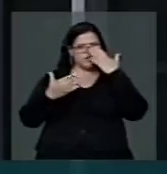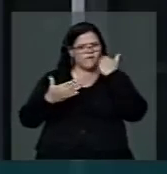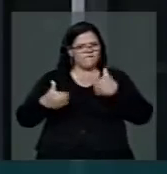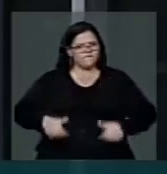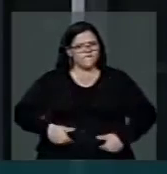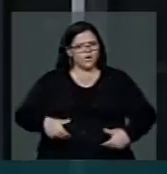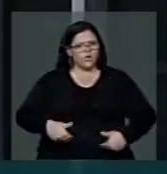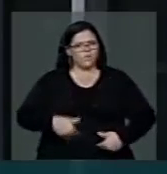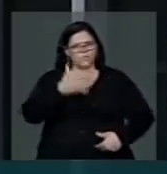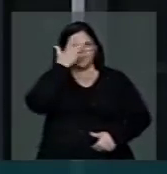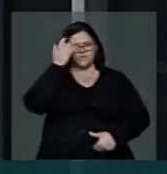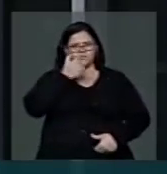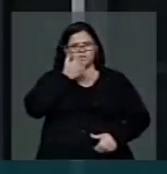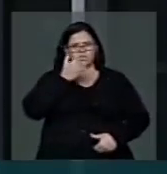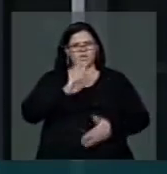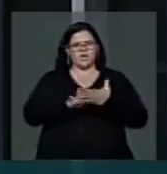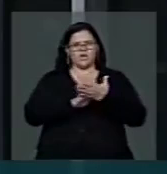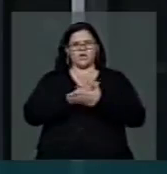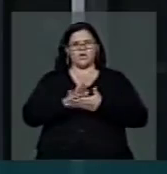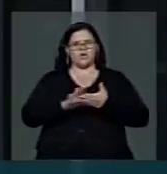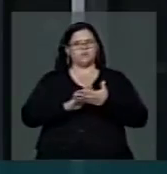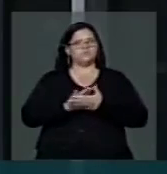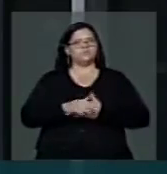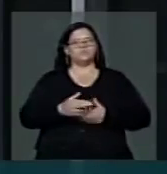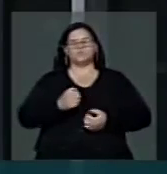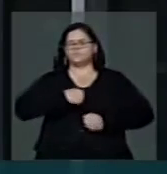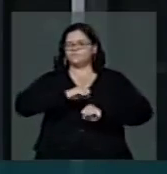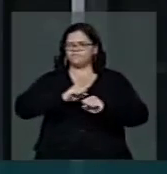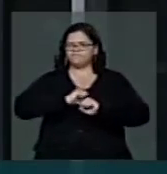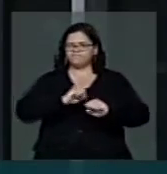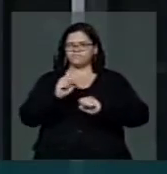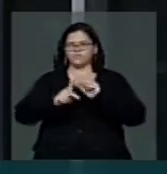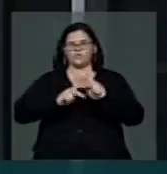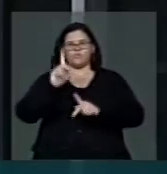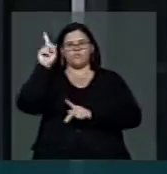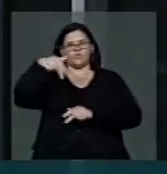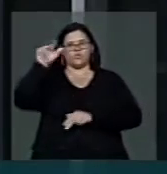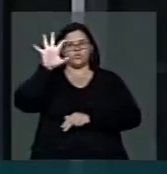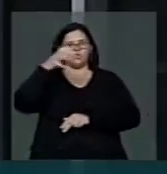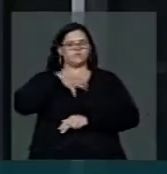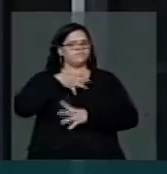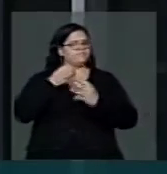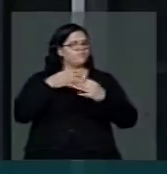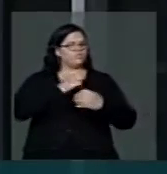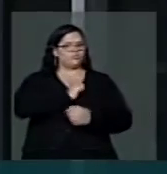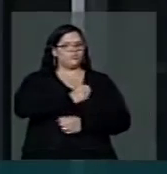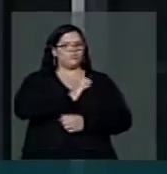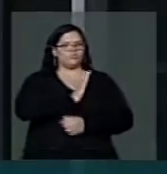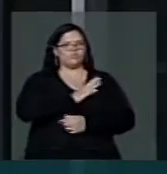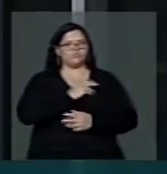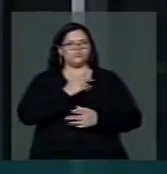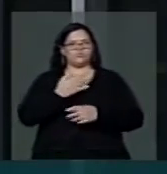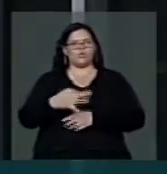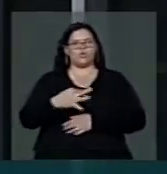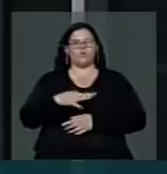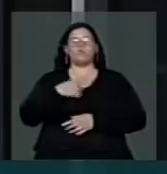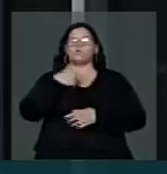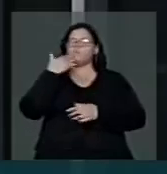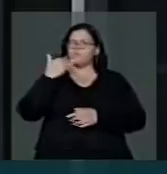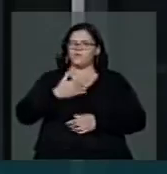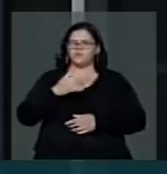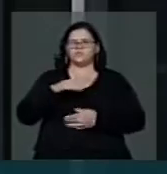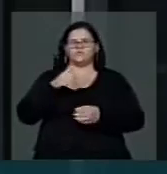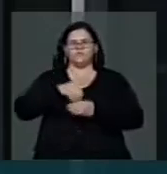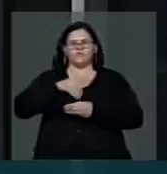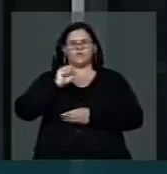necessidade daquele povo é de se revoltar. Era isso, presidente, e peço que votem sim, votem sim, para